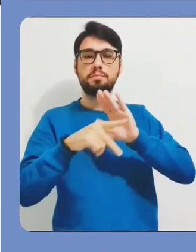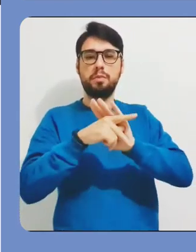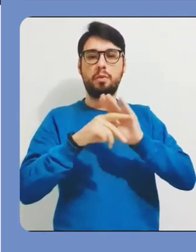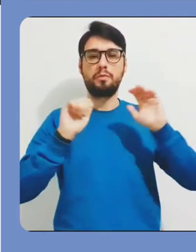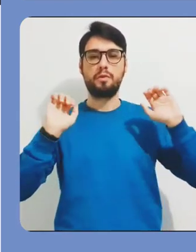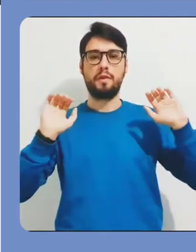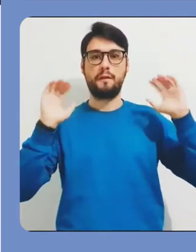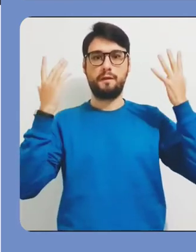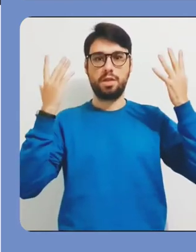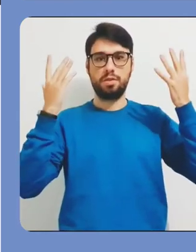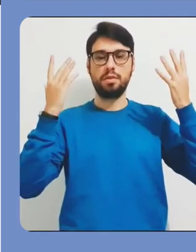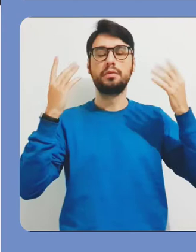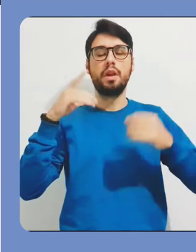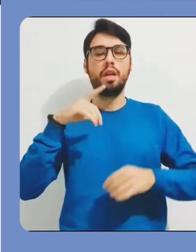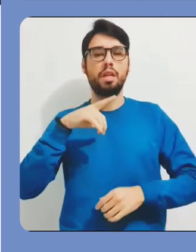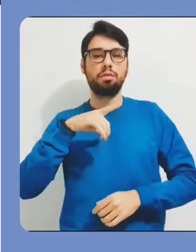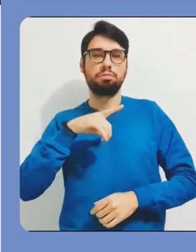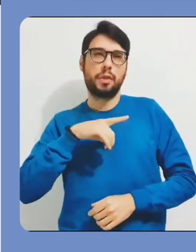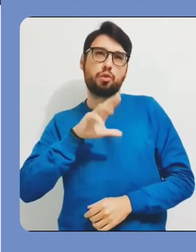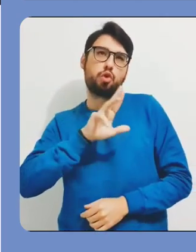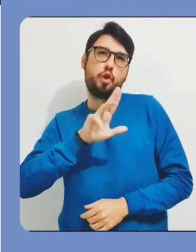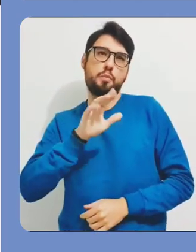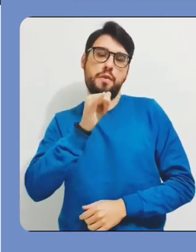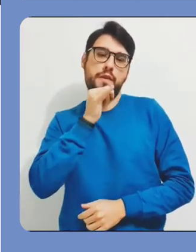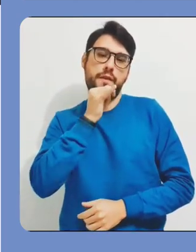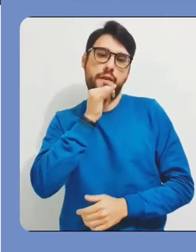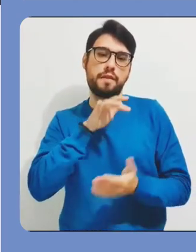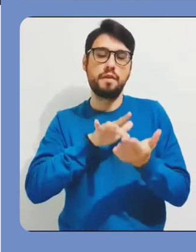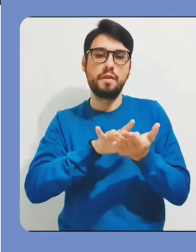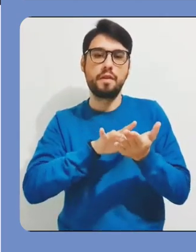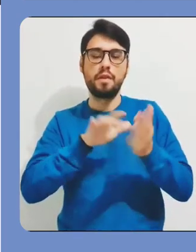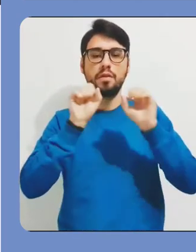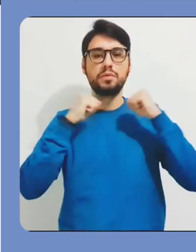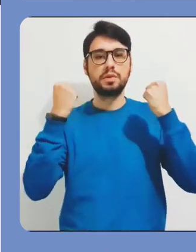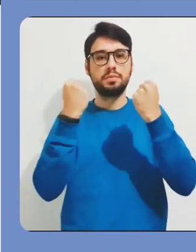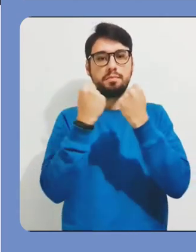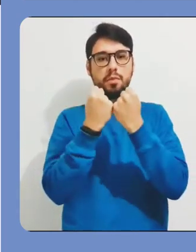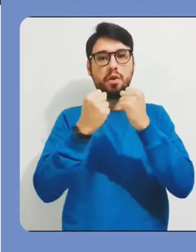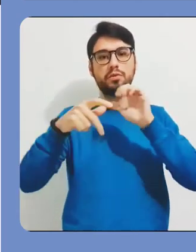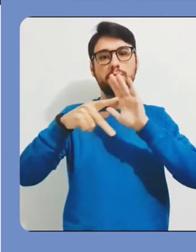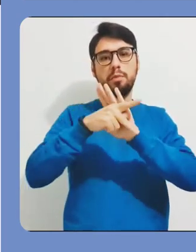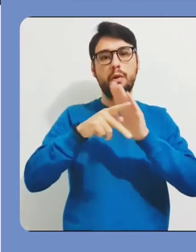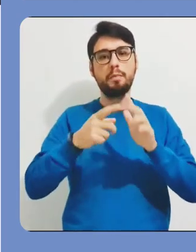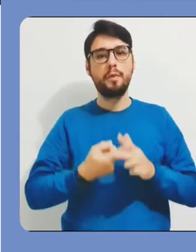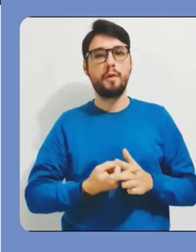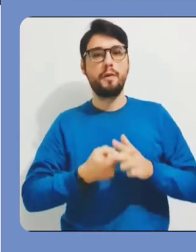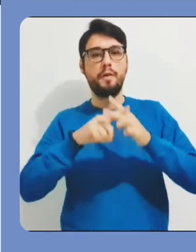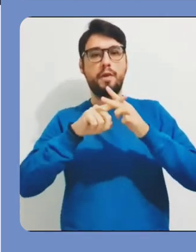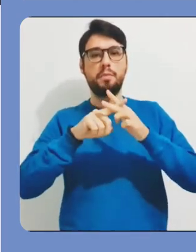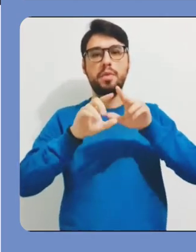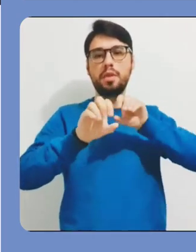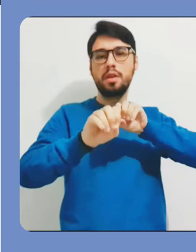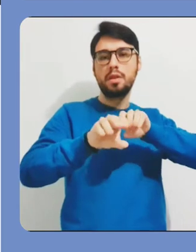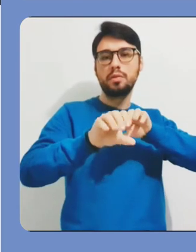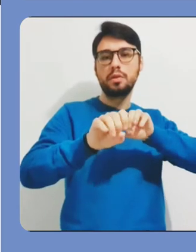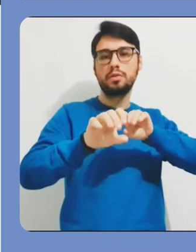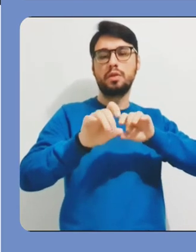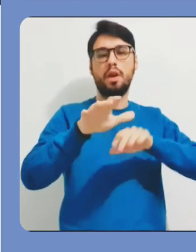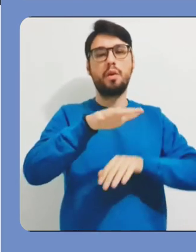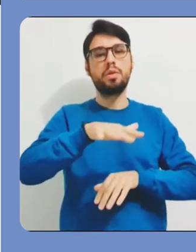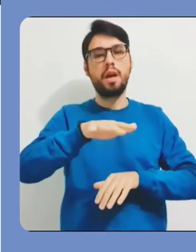uma nova página, e essa página vai ser destinada à criação de um evento. É um simpósio sobre